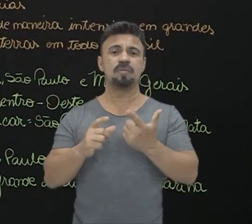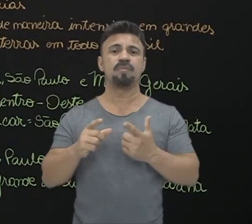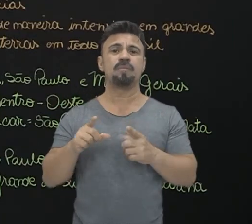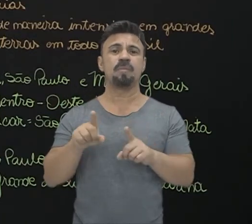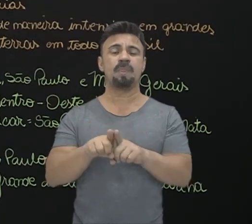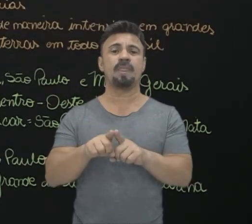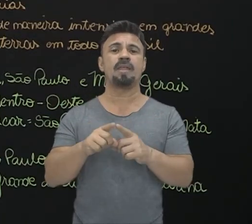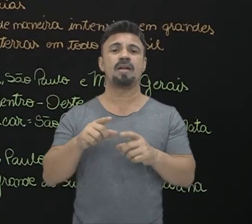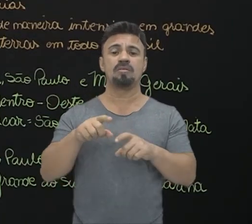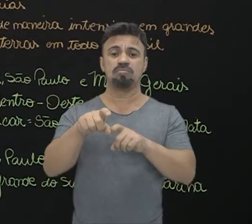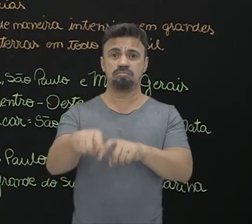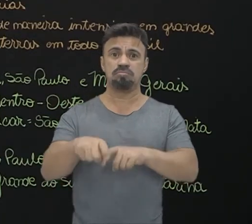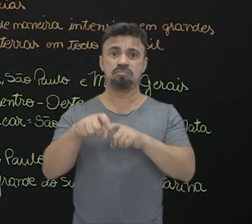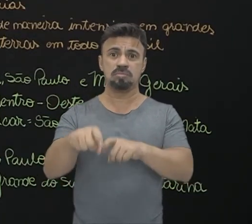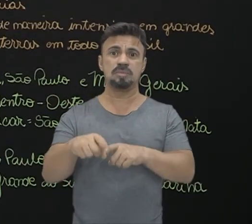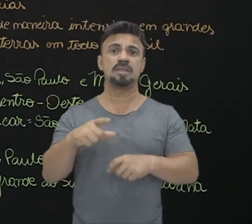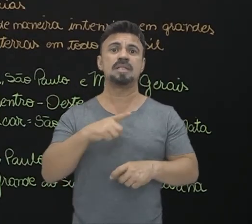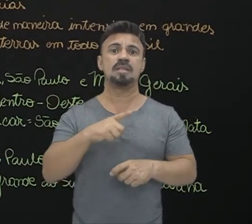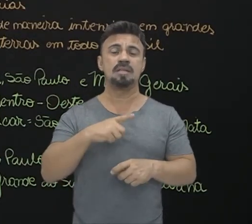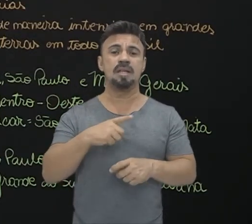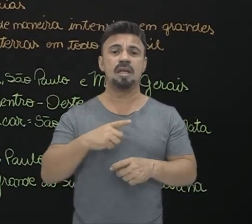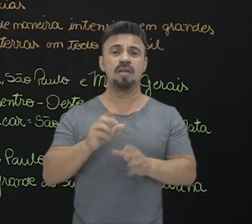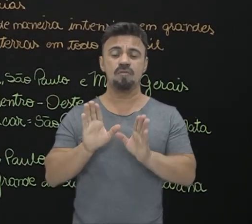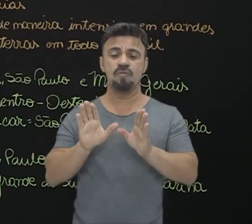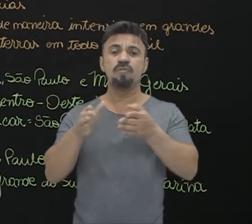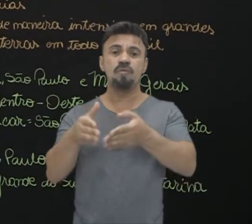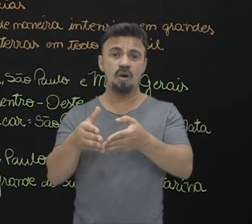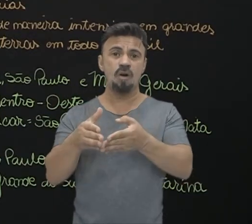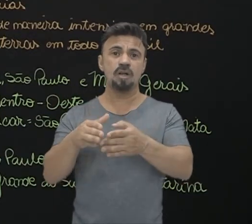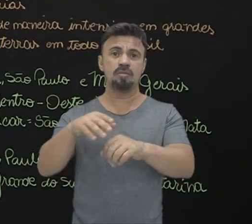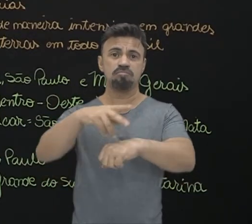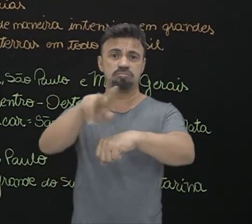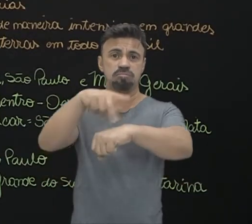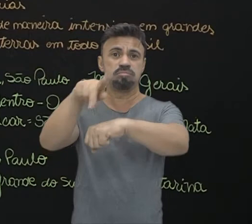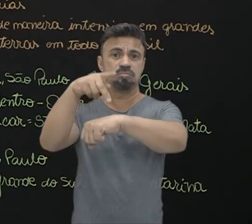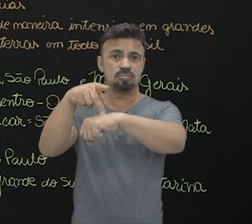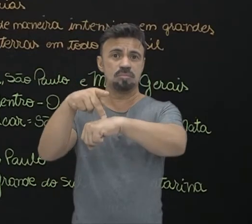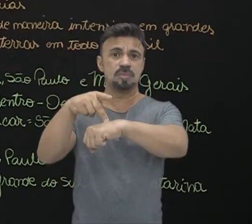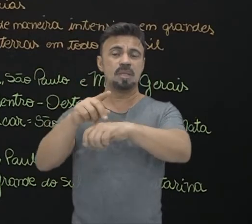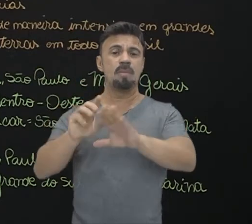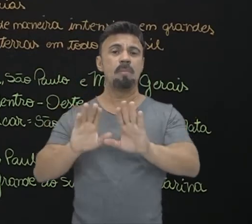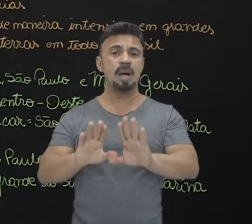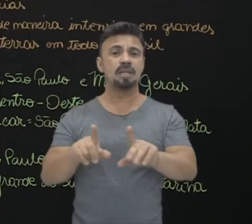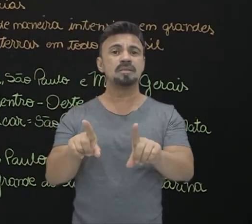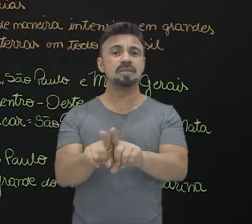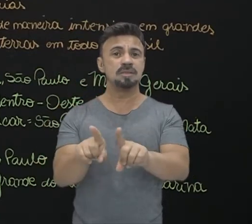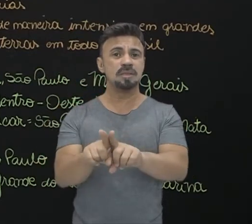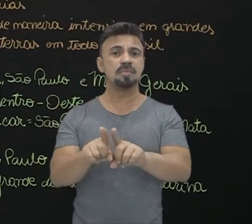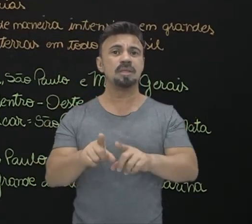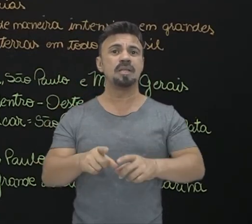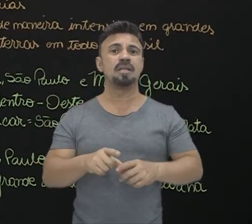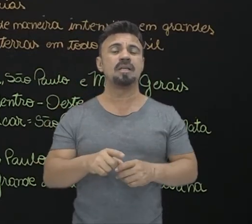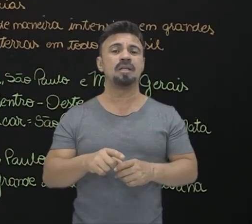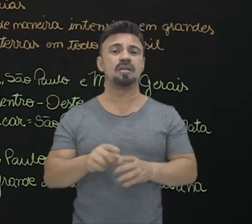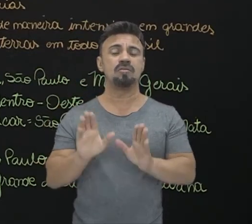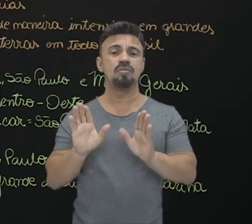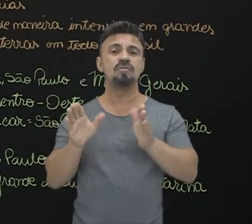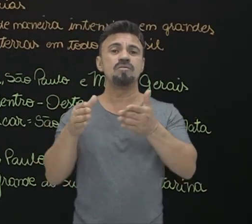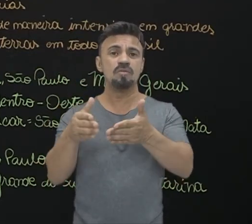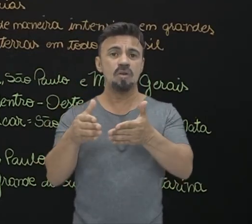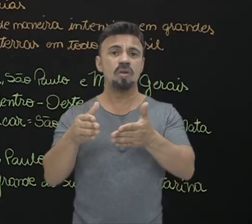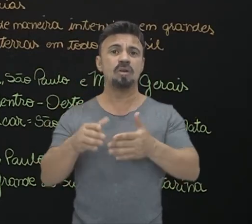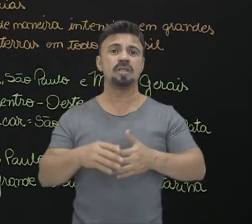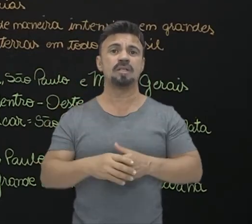agricultura comercial, ela vai ter esse enfoque do comércio externo, exterior, mas vai ter também aí um enfoque